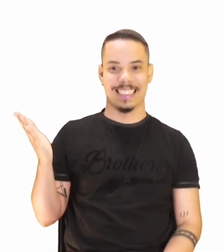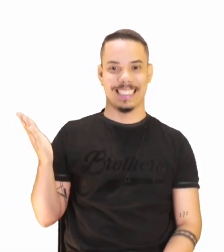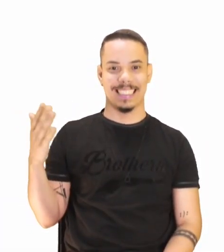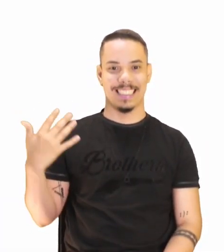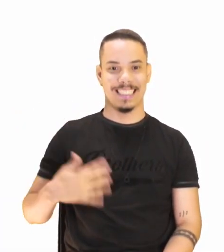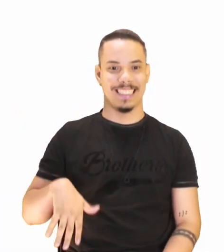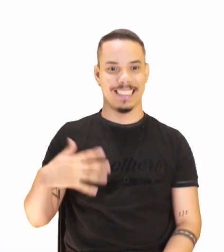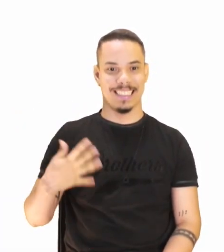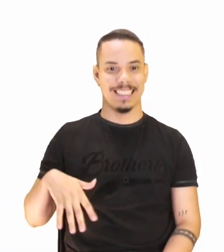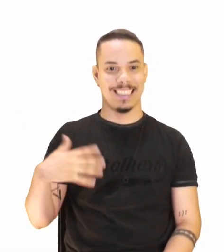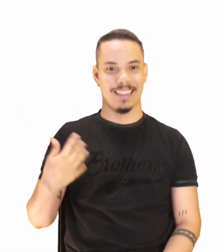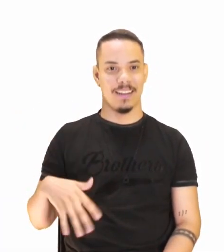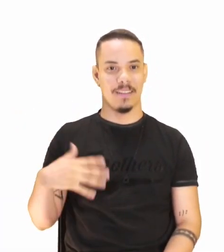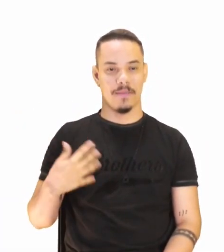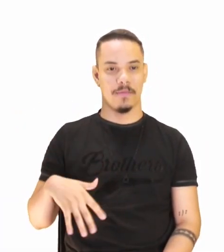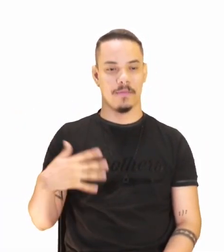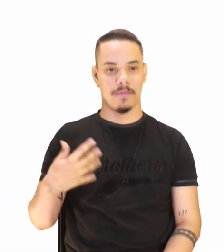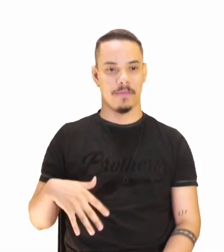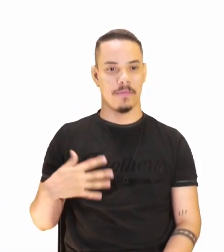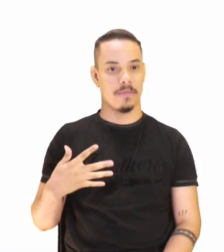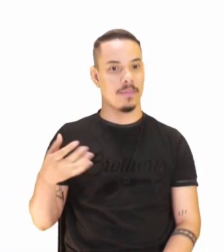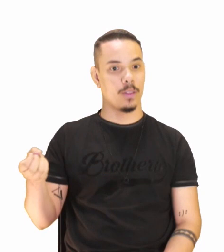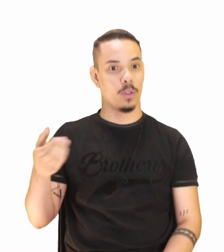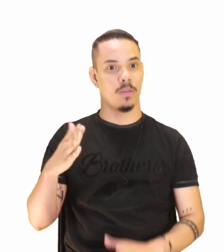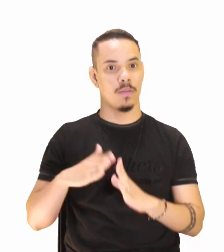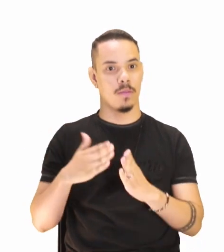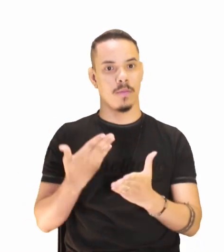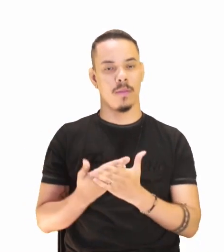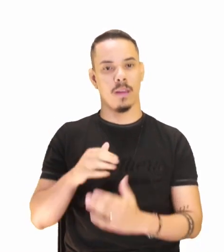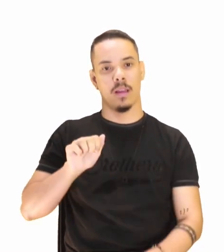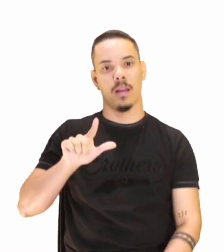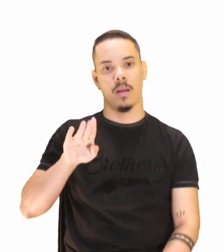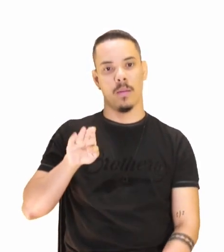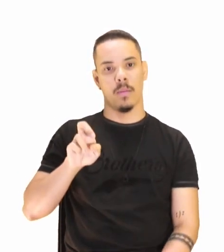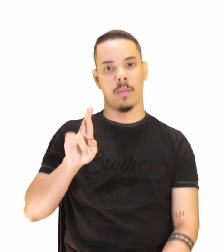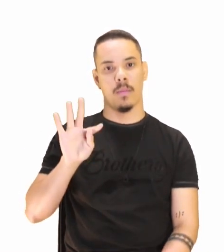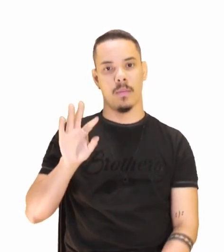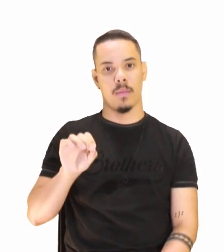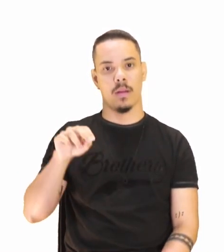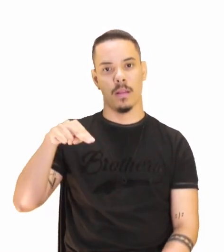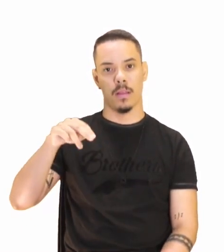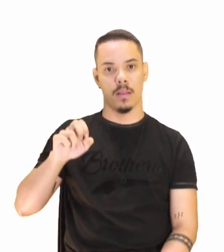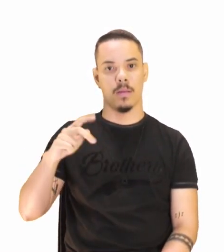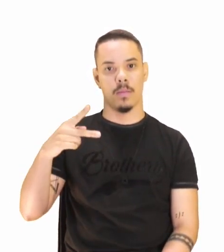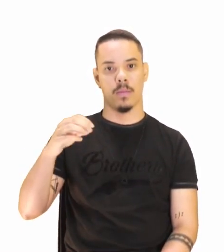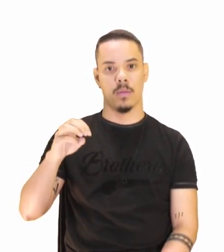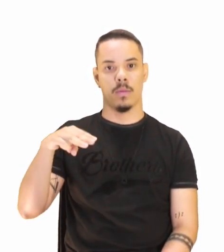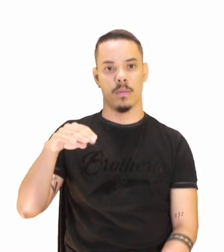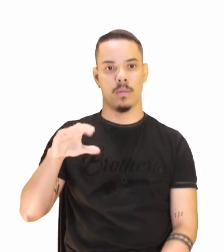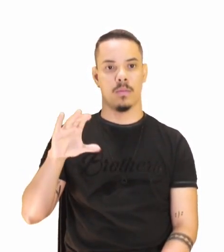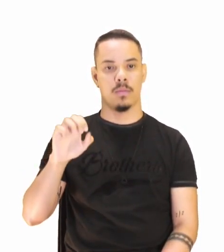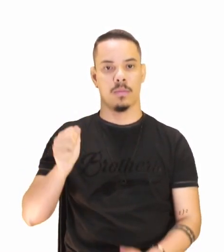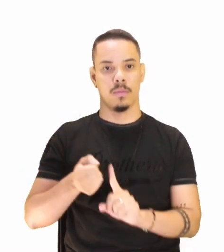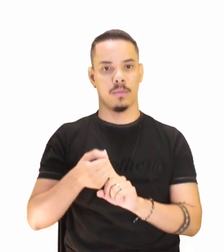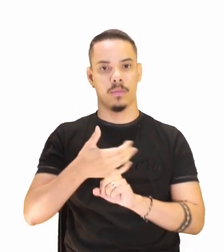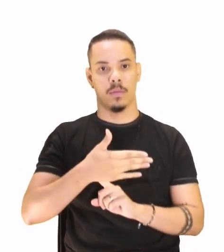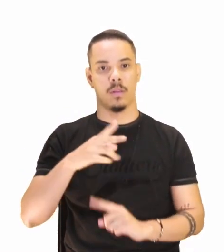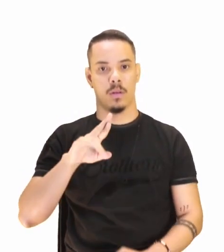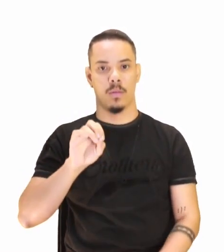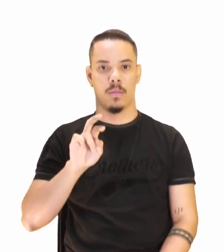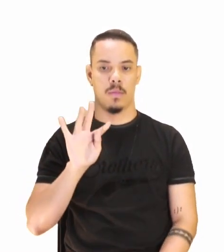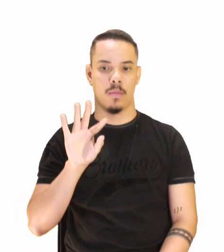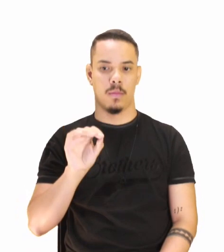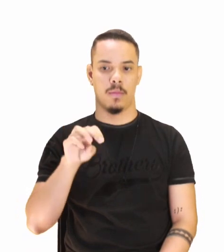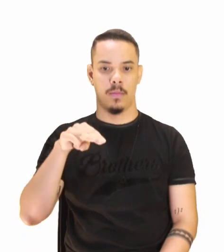olha só, Amadinho, olha só. A escola Alberto Nepomuceno, extensão Roberto Marinho.